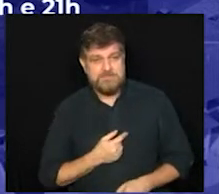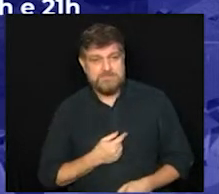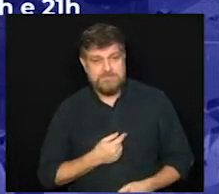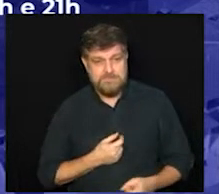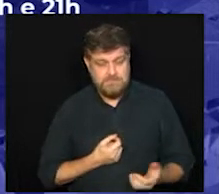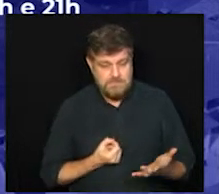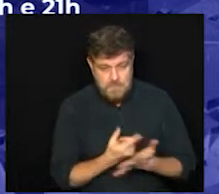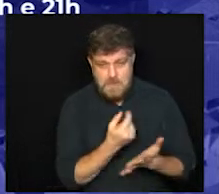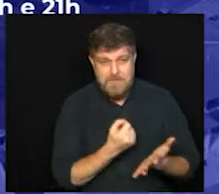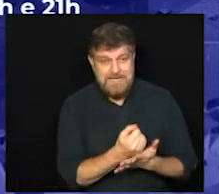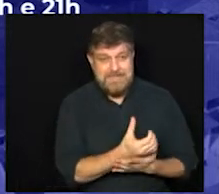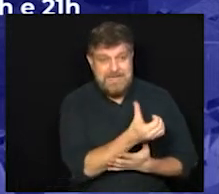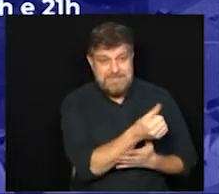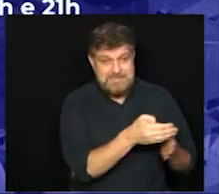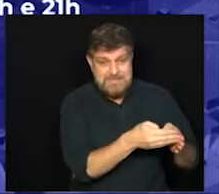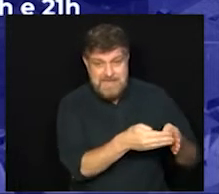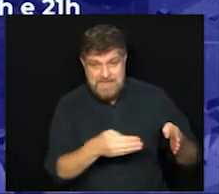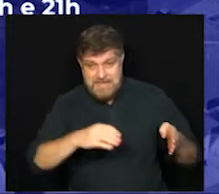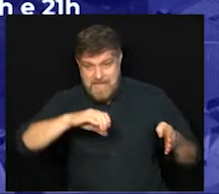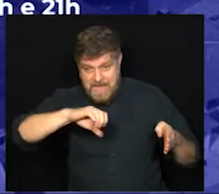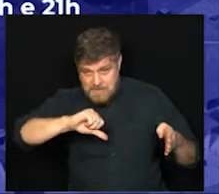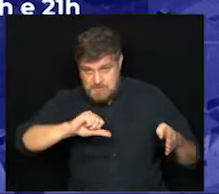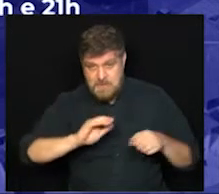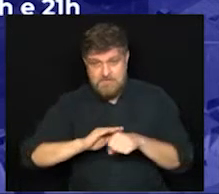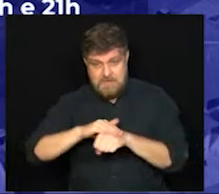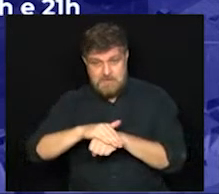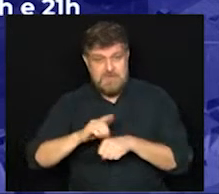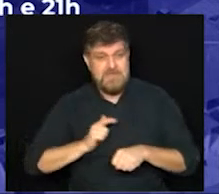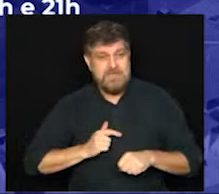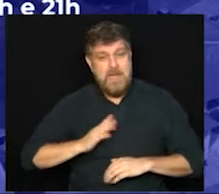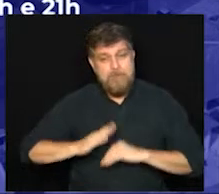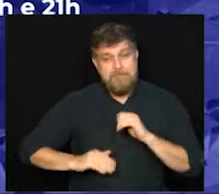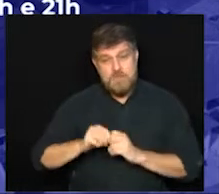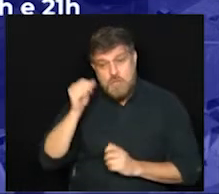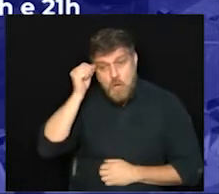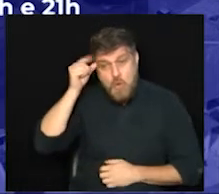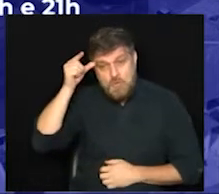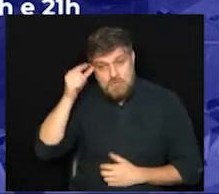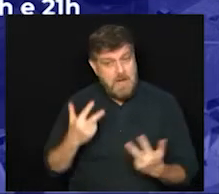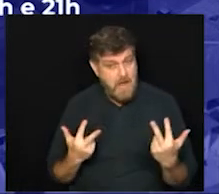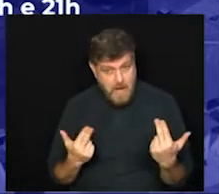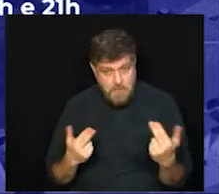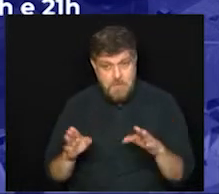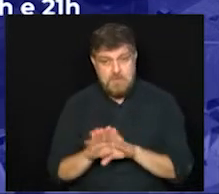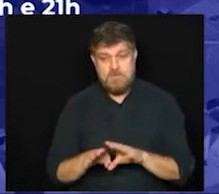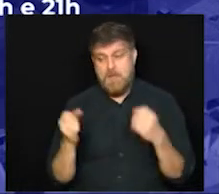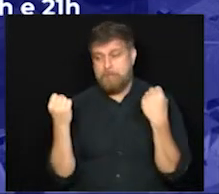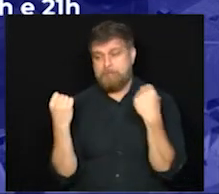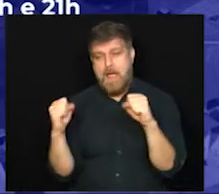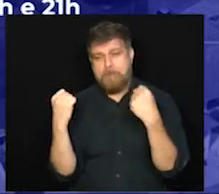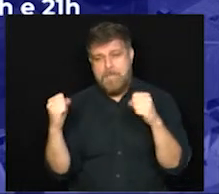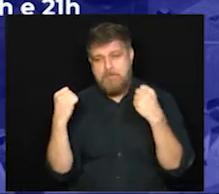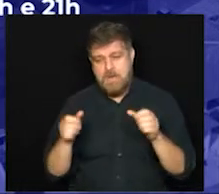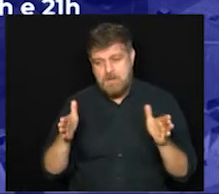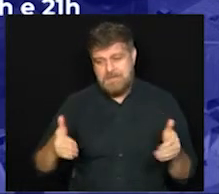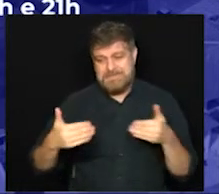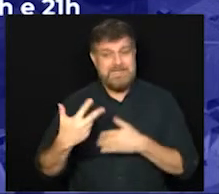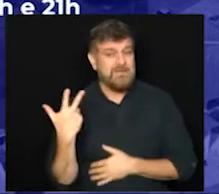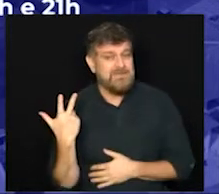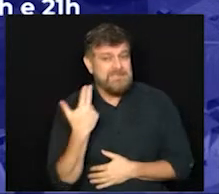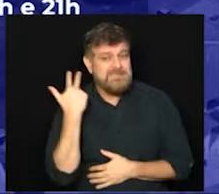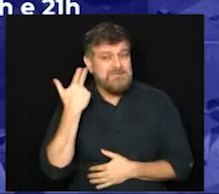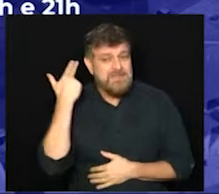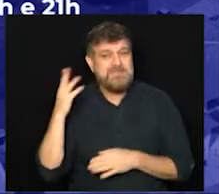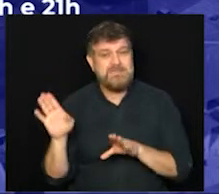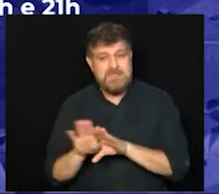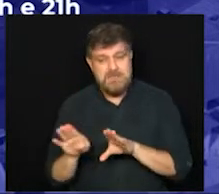6 da manhã às 9 da noite. Atividades culturais no mesmo horário, academias de esporte e salões de beleza